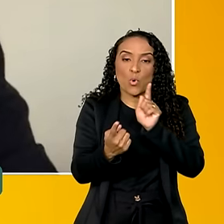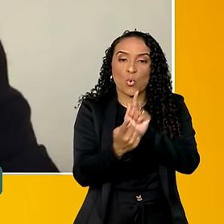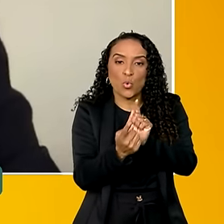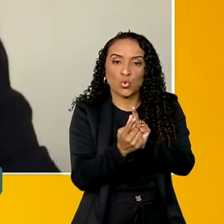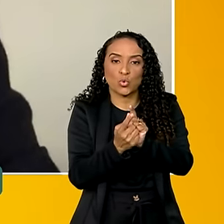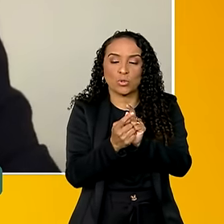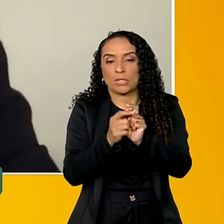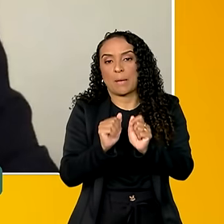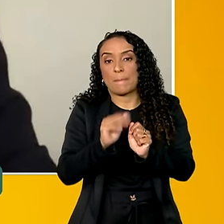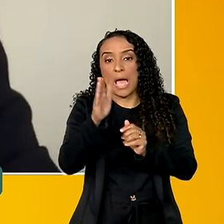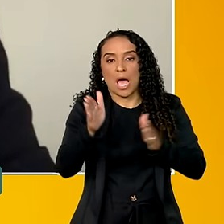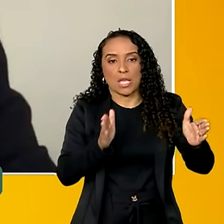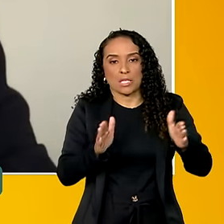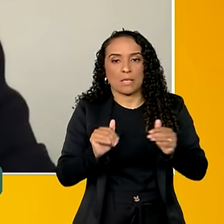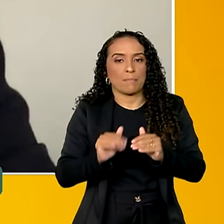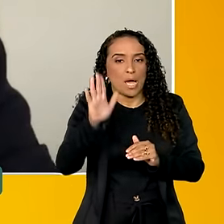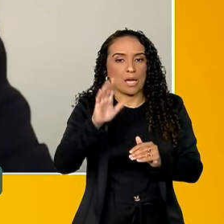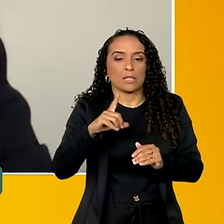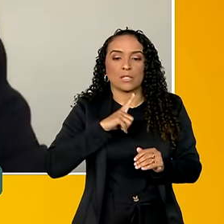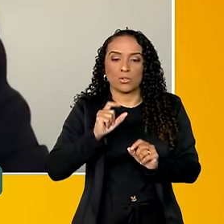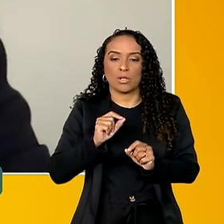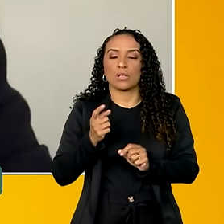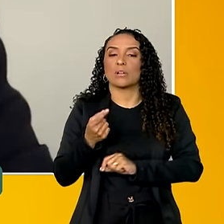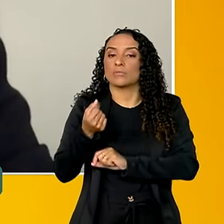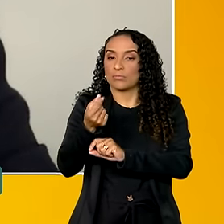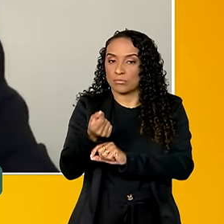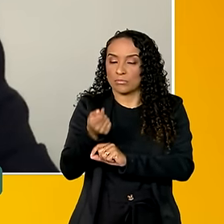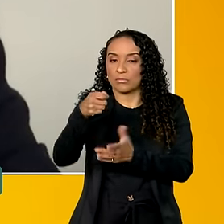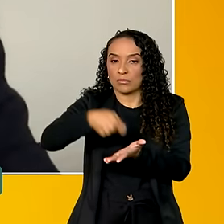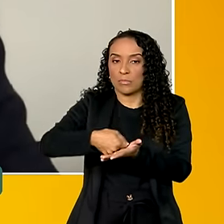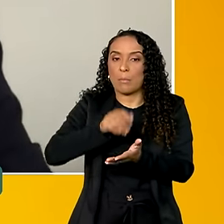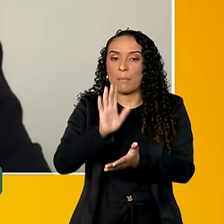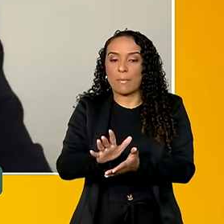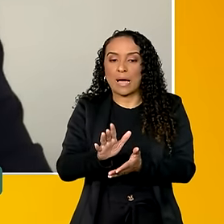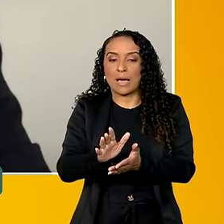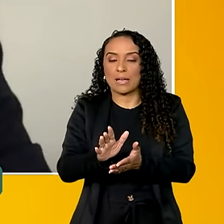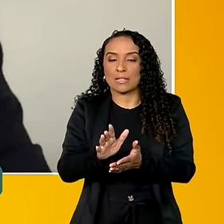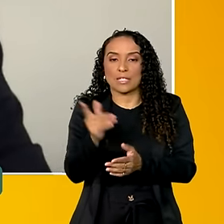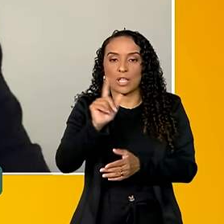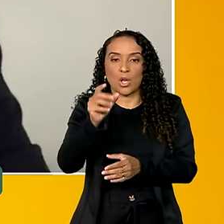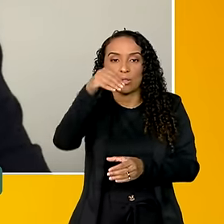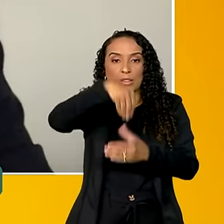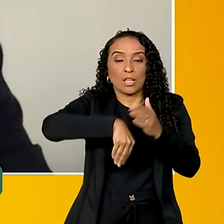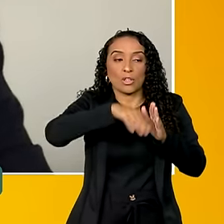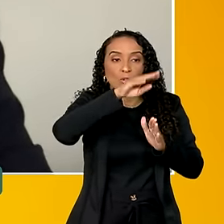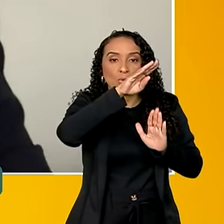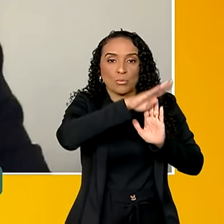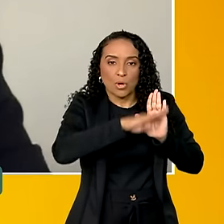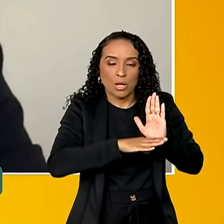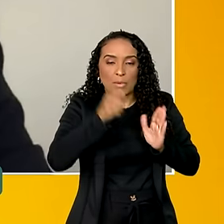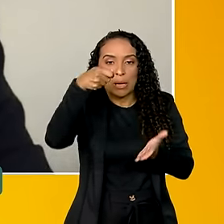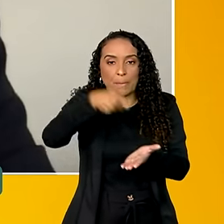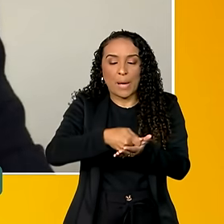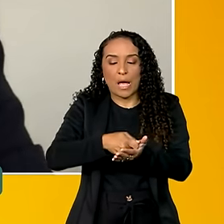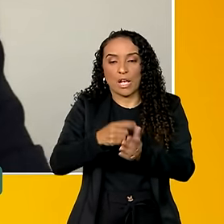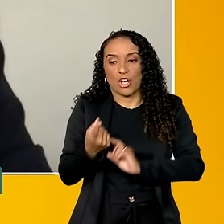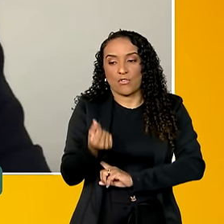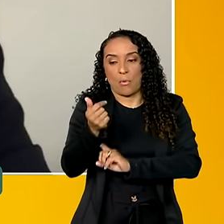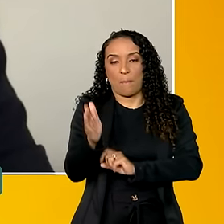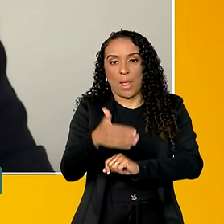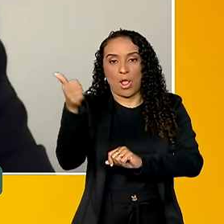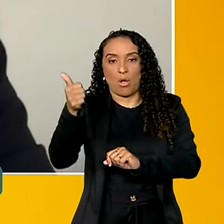extrapolando esse tempo, vai haver a remuneração, mas não dentro do programa que paga com valores melhores para